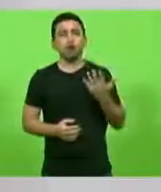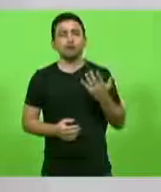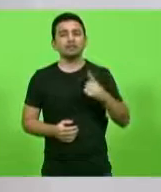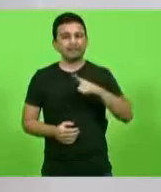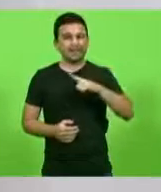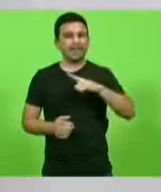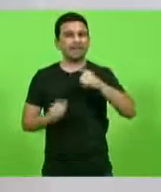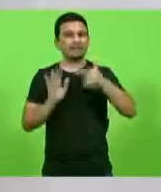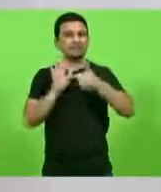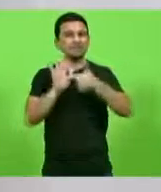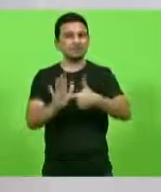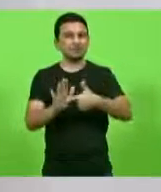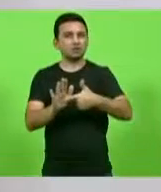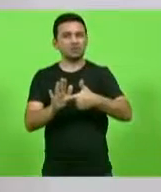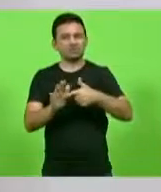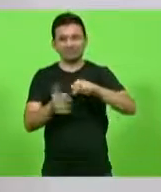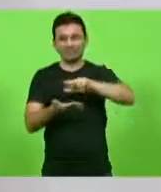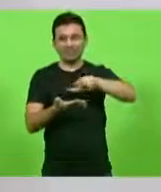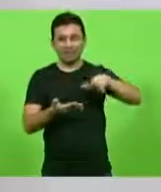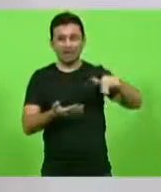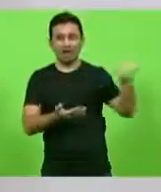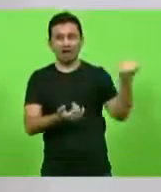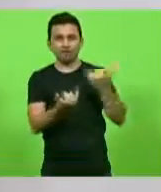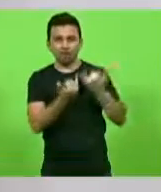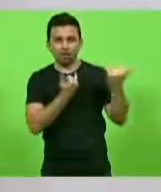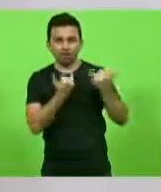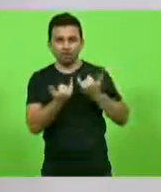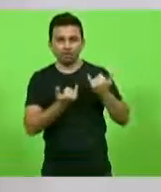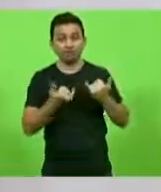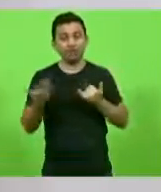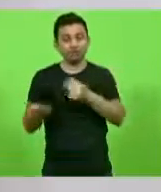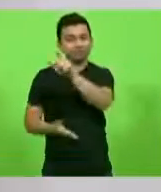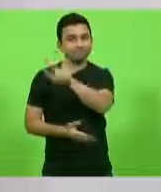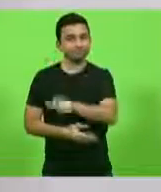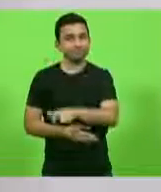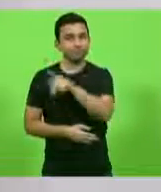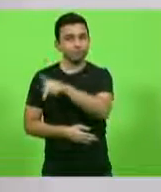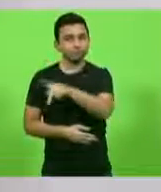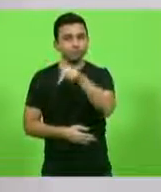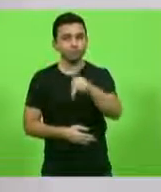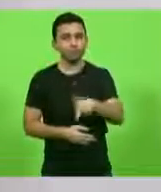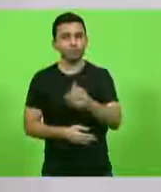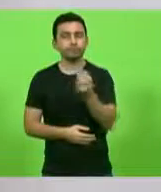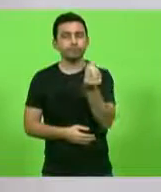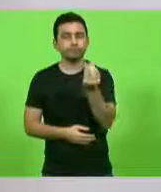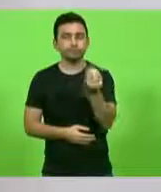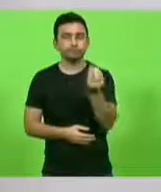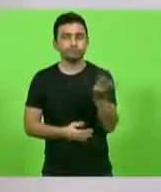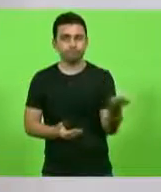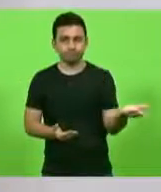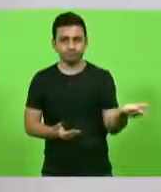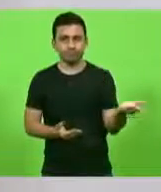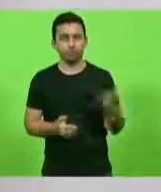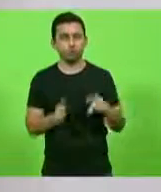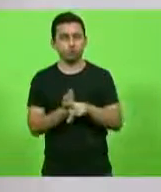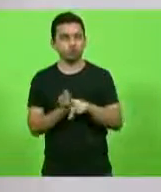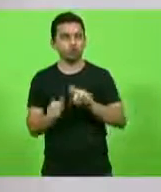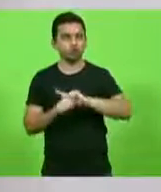denúncias que eu recebo com relação a este energúmeno professor de geografia.